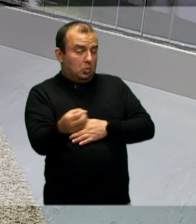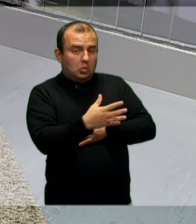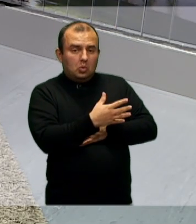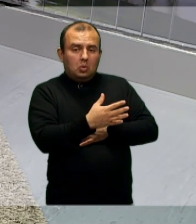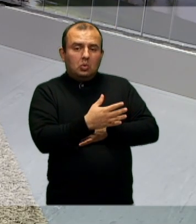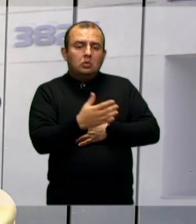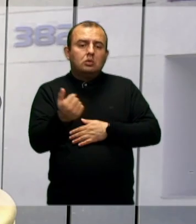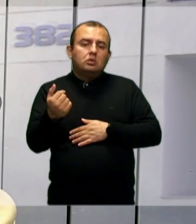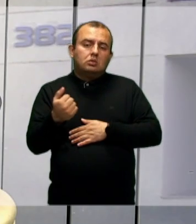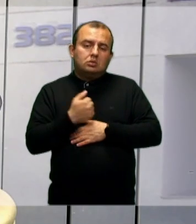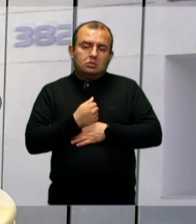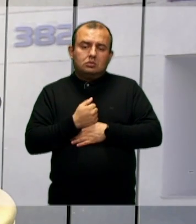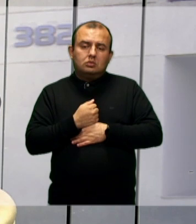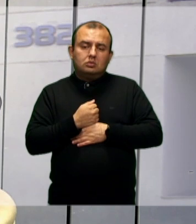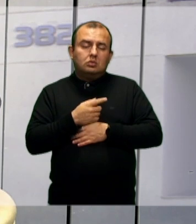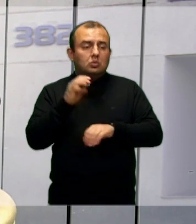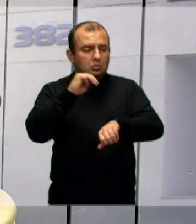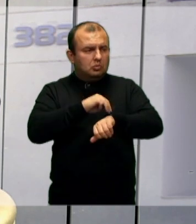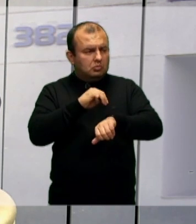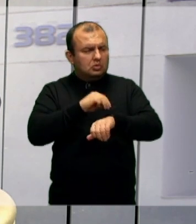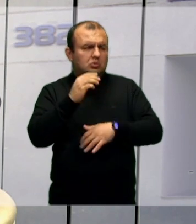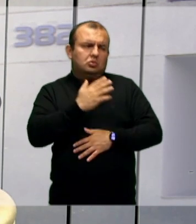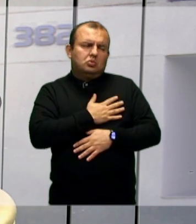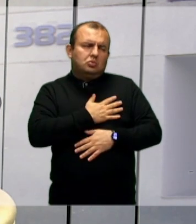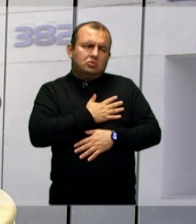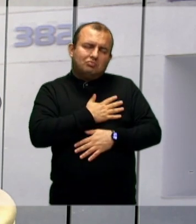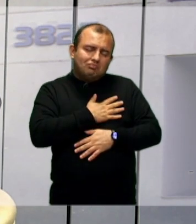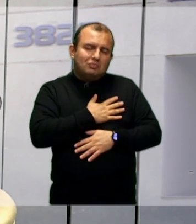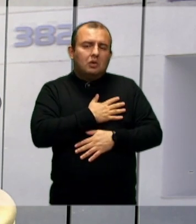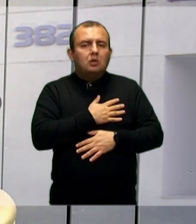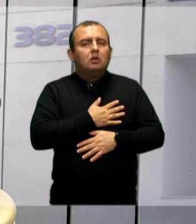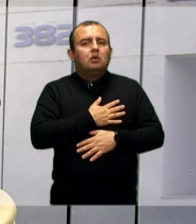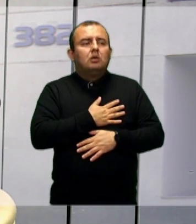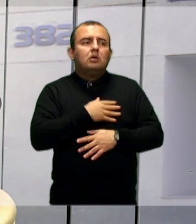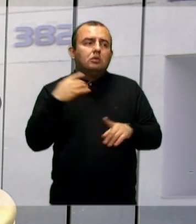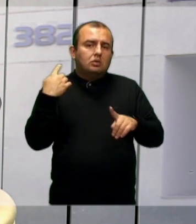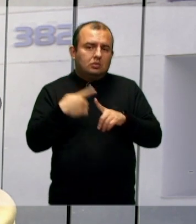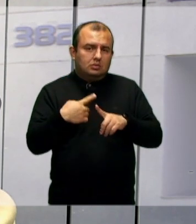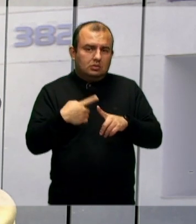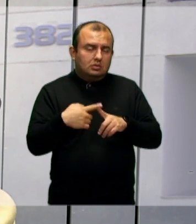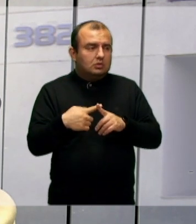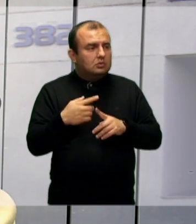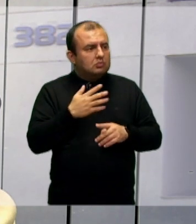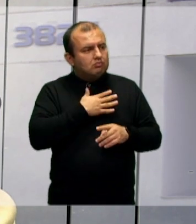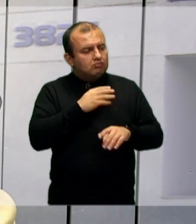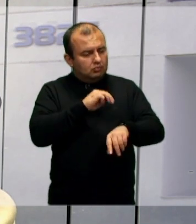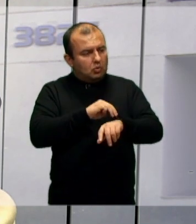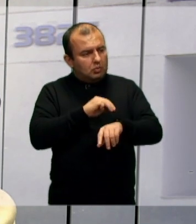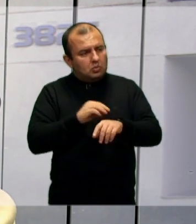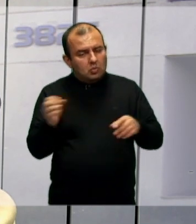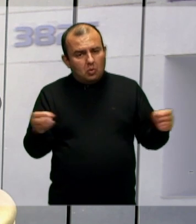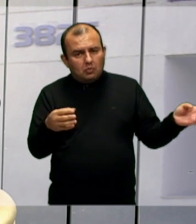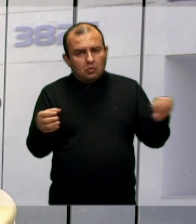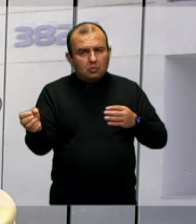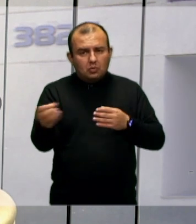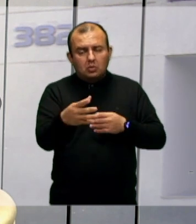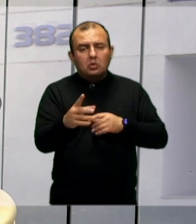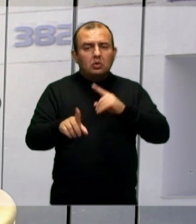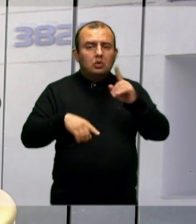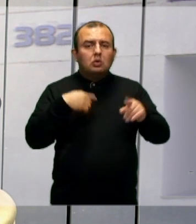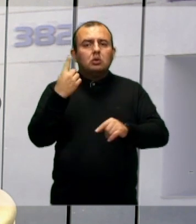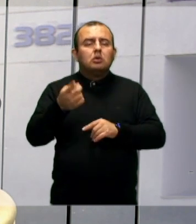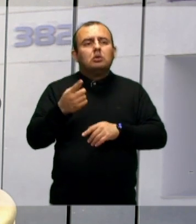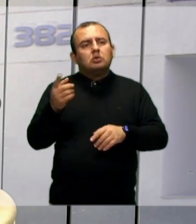um momento que eu gostei muito, porque foram momentos novos que eu participei dentro da escola, conheci outros